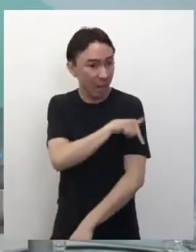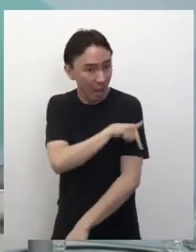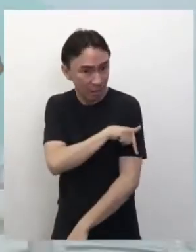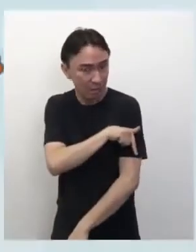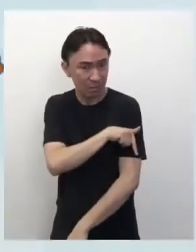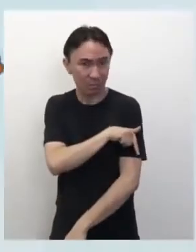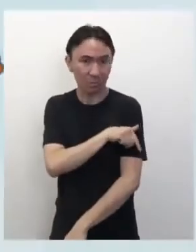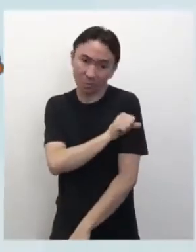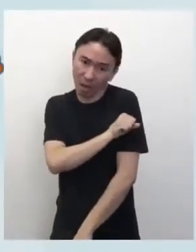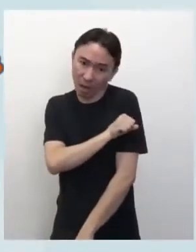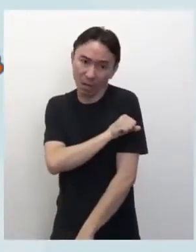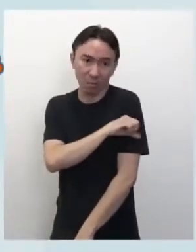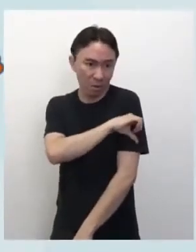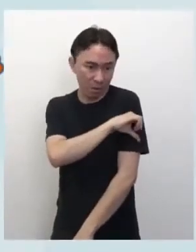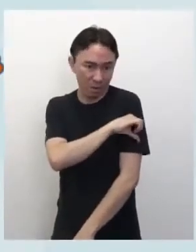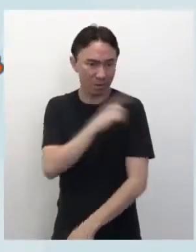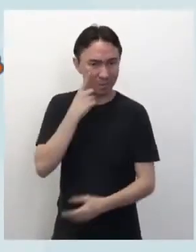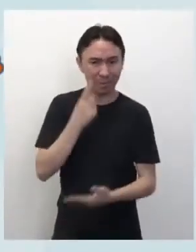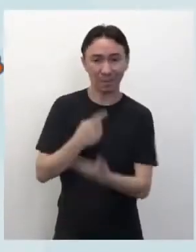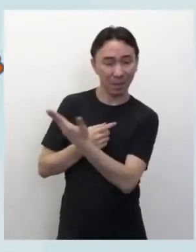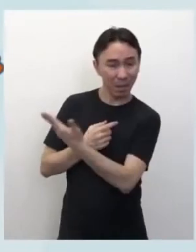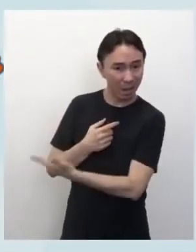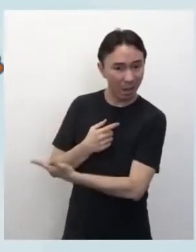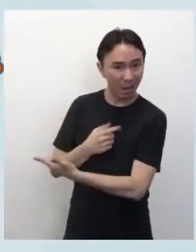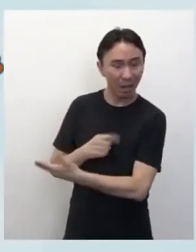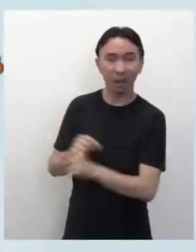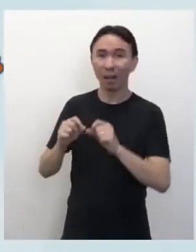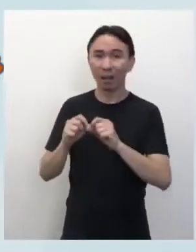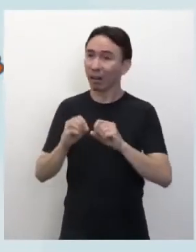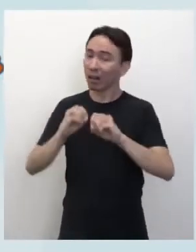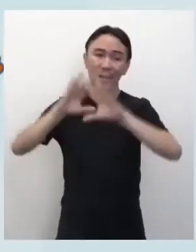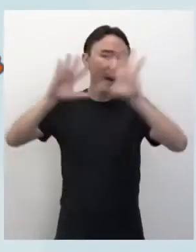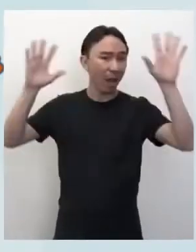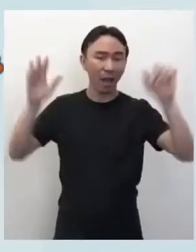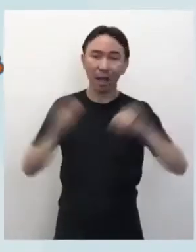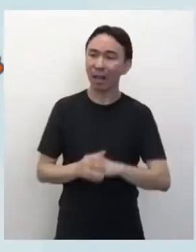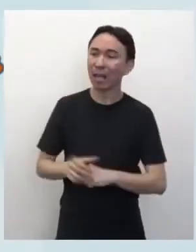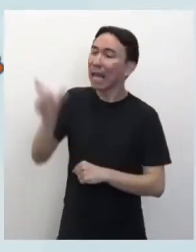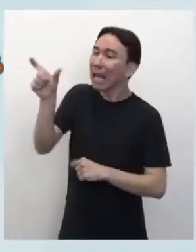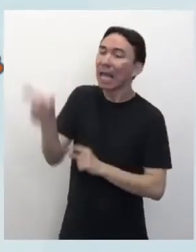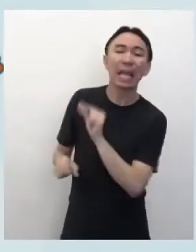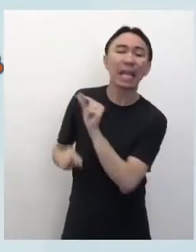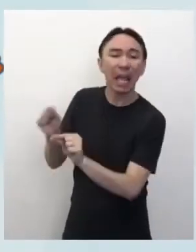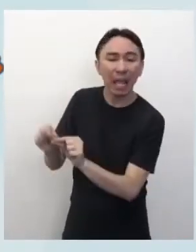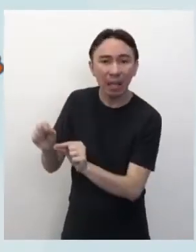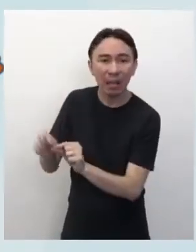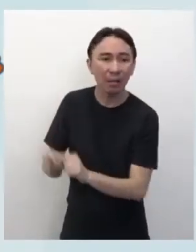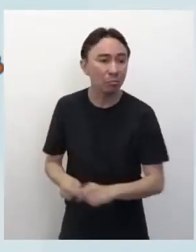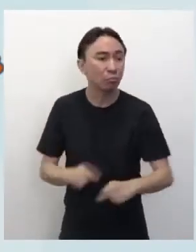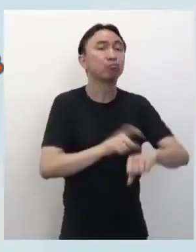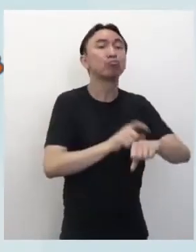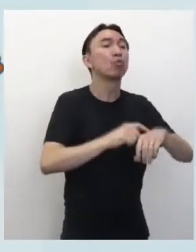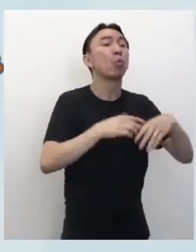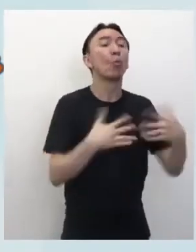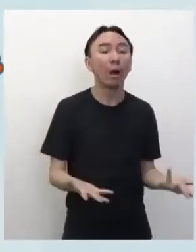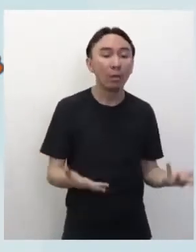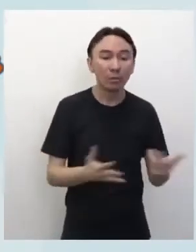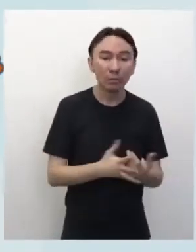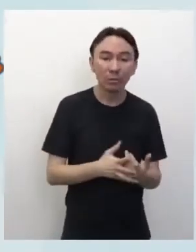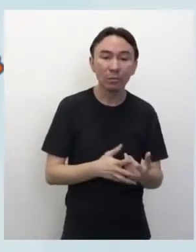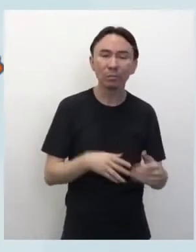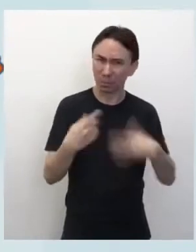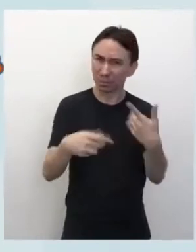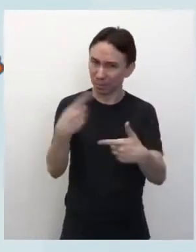legal, olha, fica bem claro, né? Esse quem, esse quando, esse o quê. Depois a gente dá nome para tudo isso. Isso.